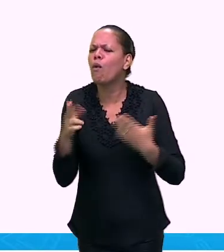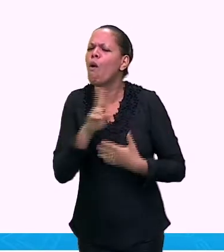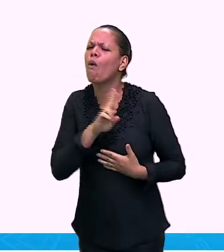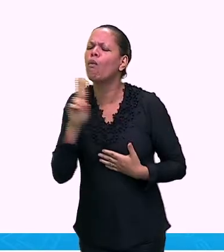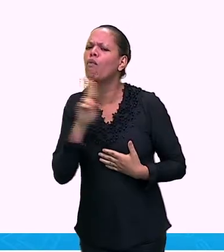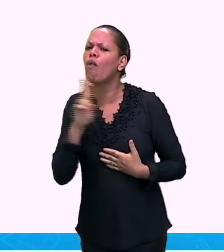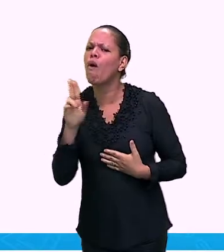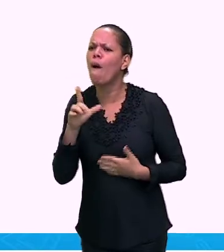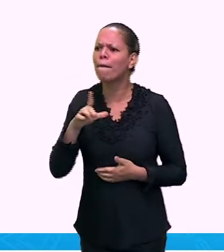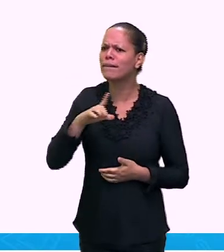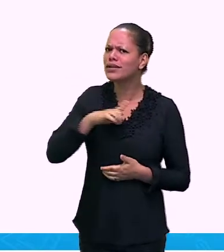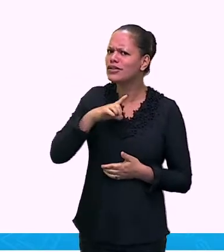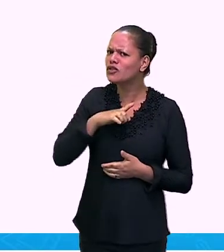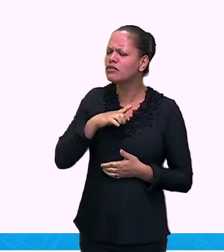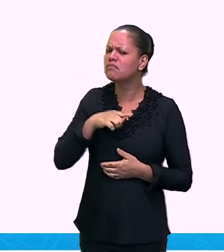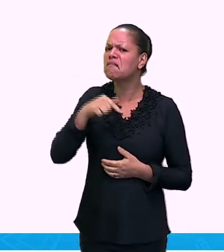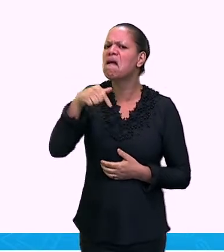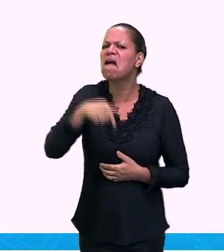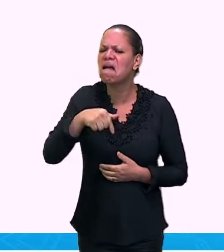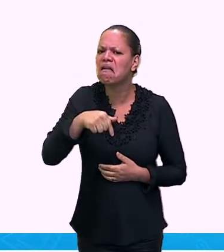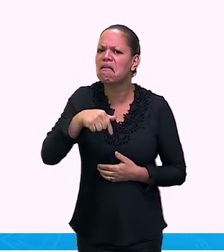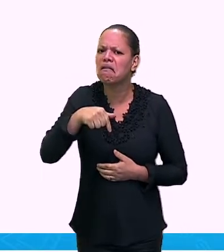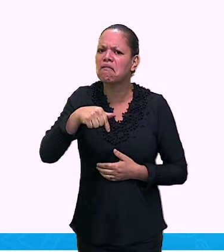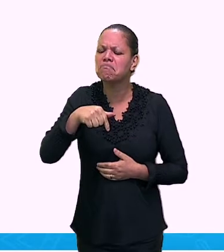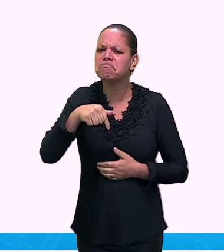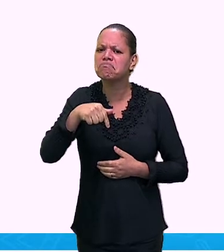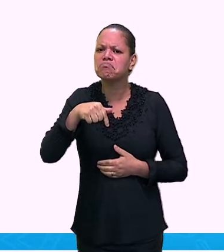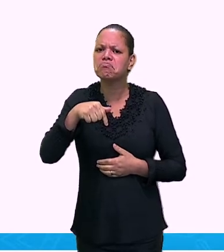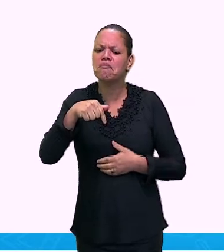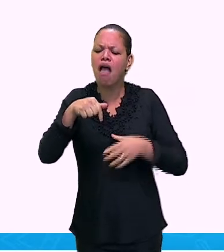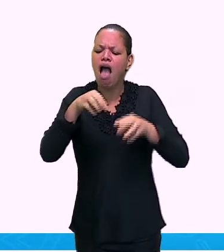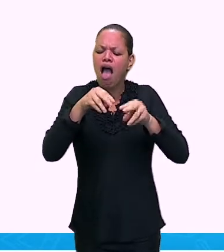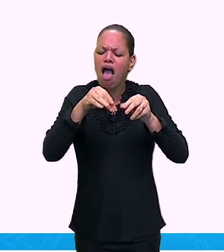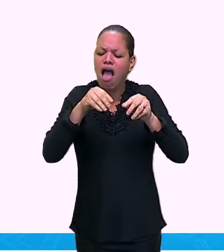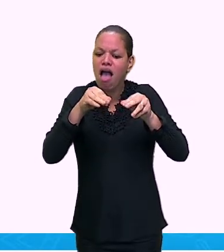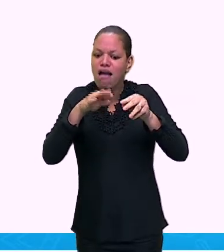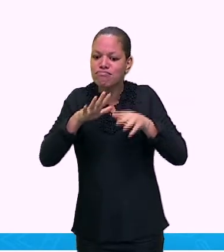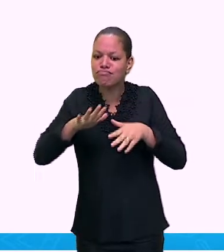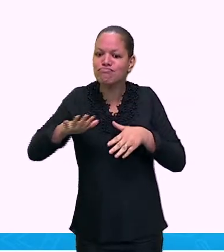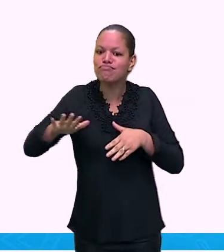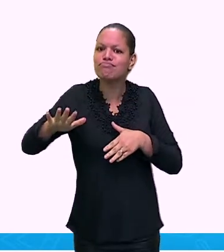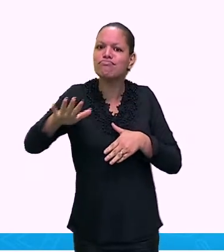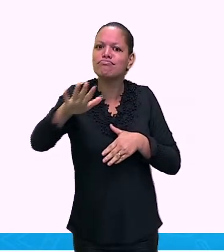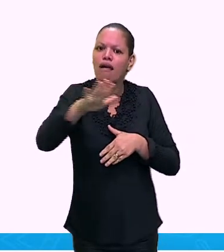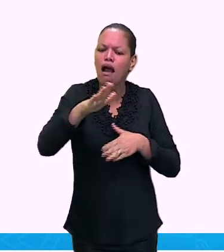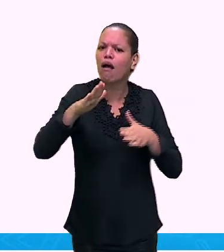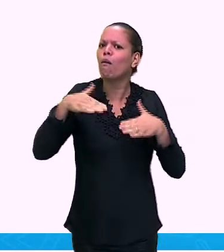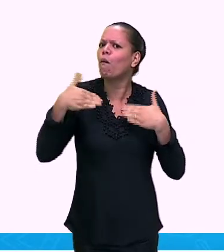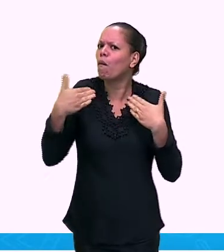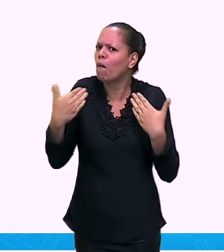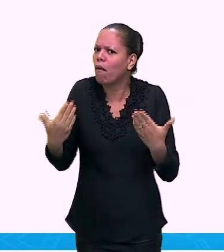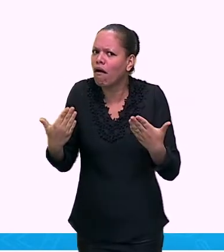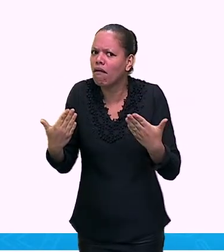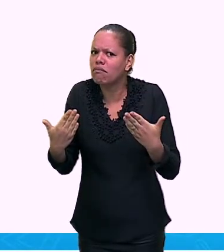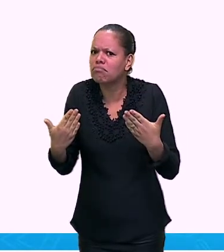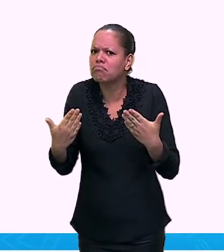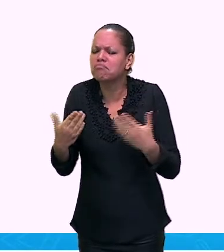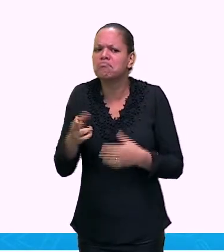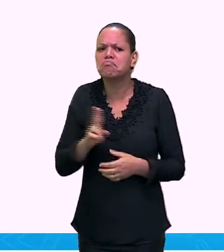tinha quando os portugueses chegaram aqui? Vamos lá? Pensem aí. Será que era Cabralha?